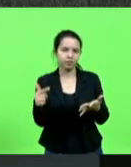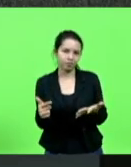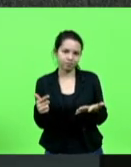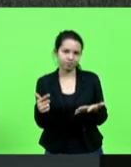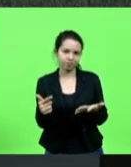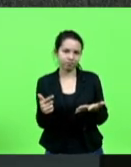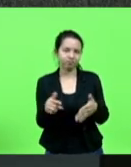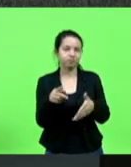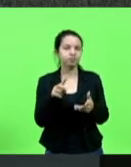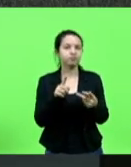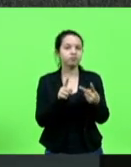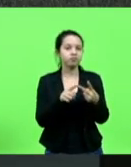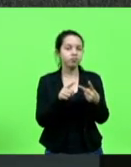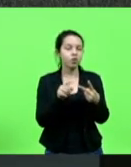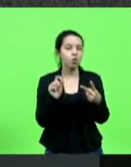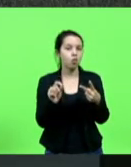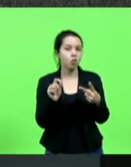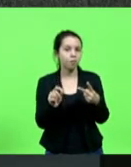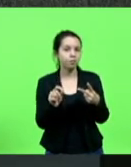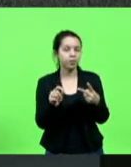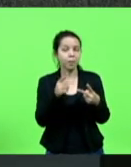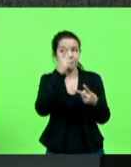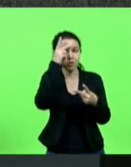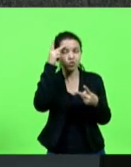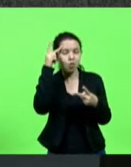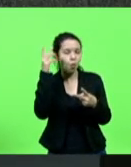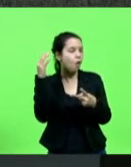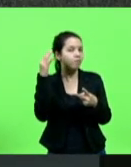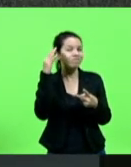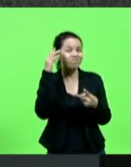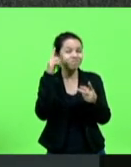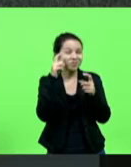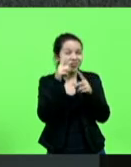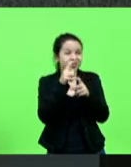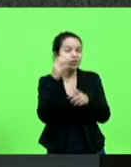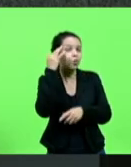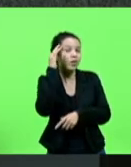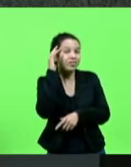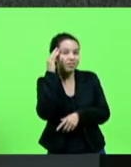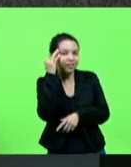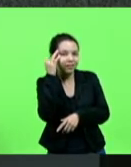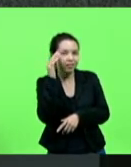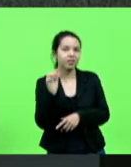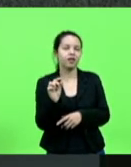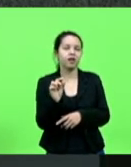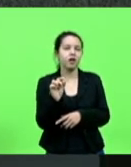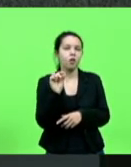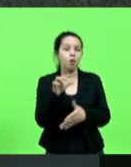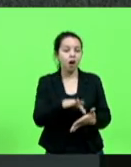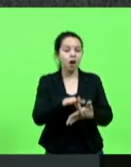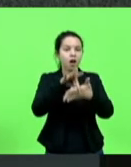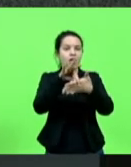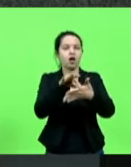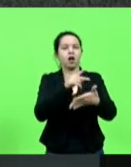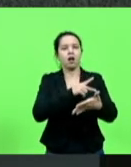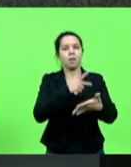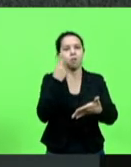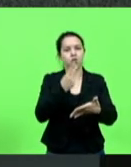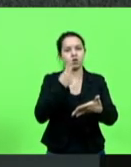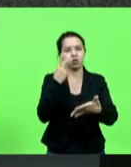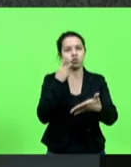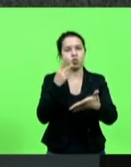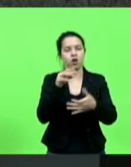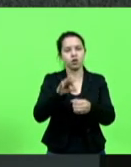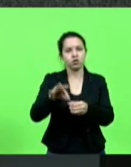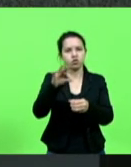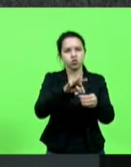a dificuldade de entendimento de que as lideranças políticas, as instituições